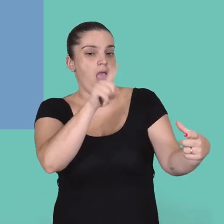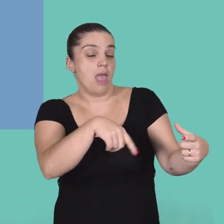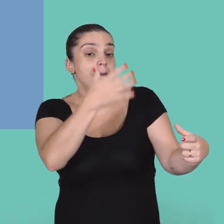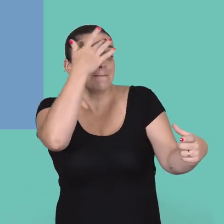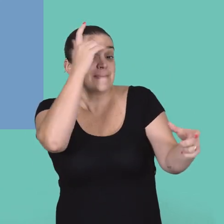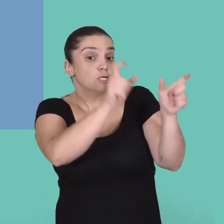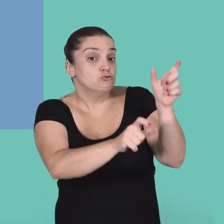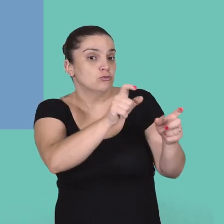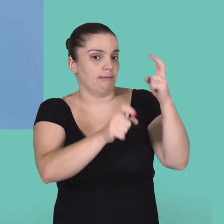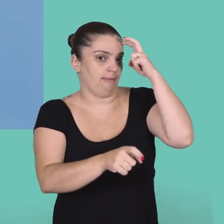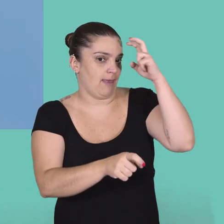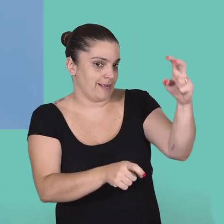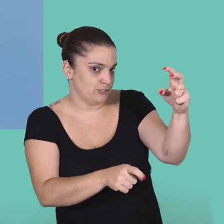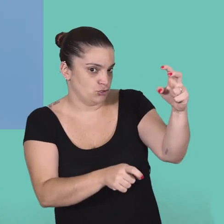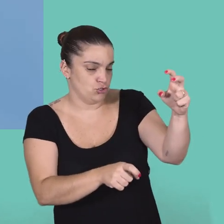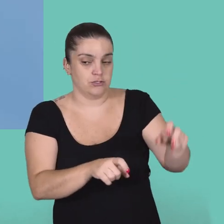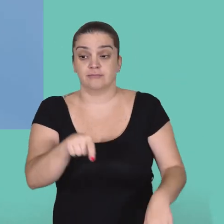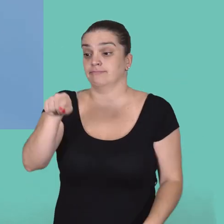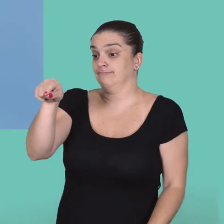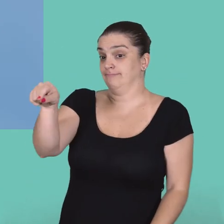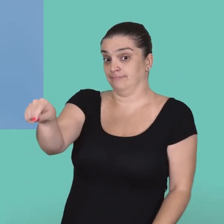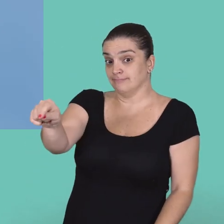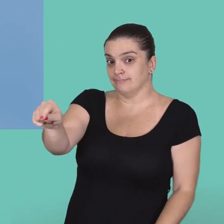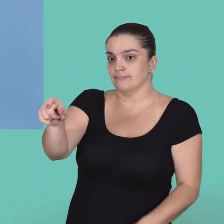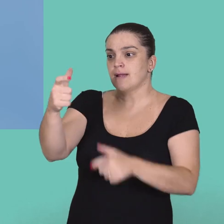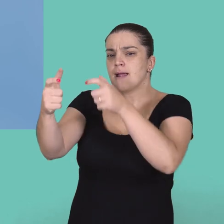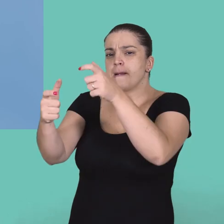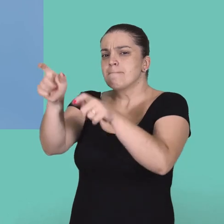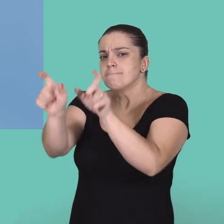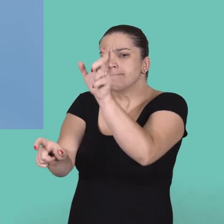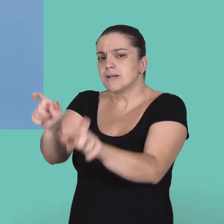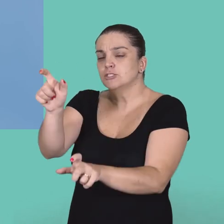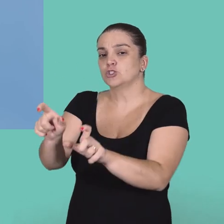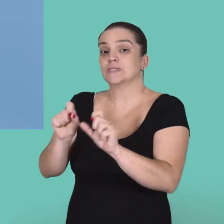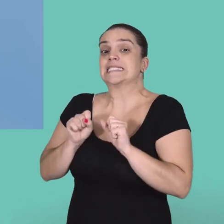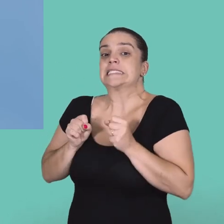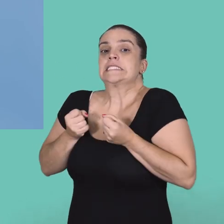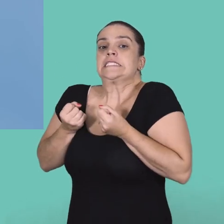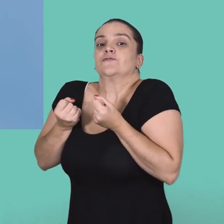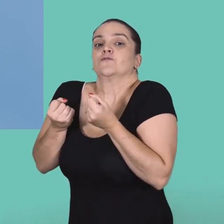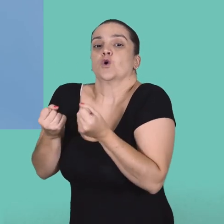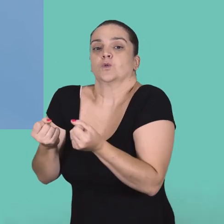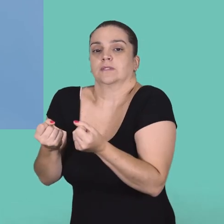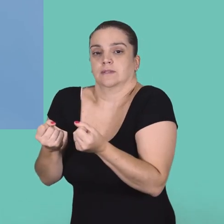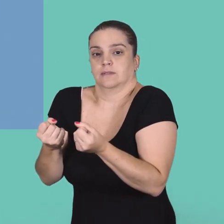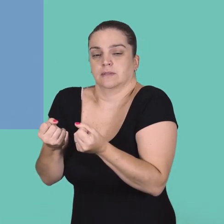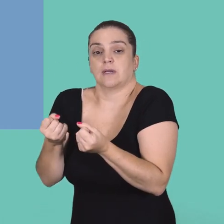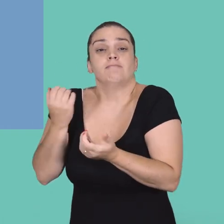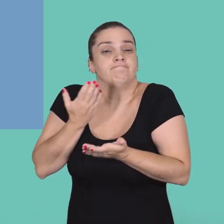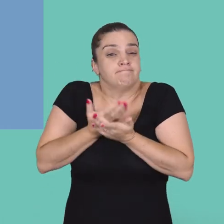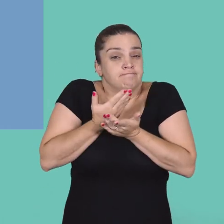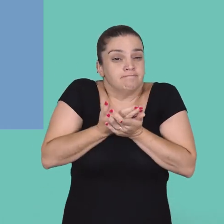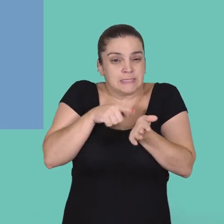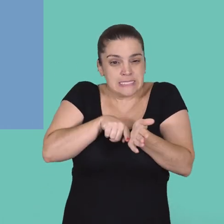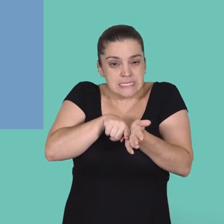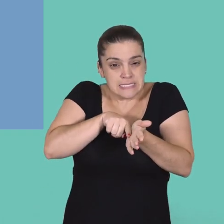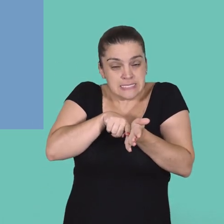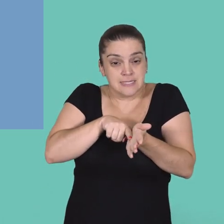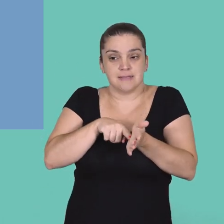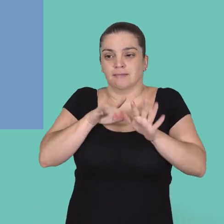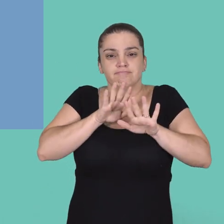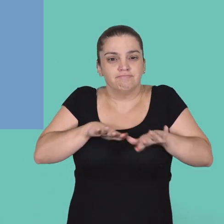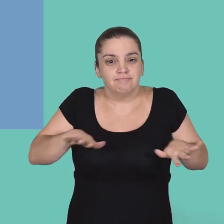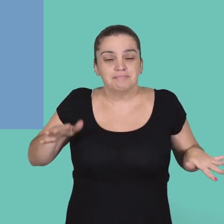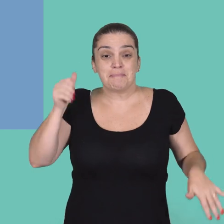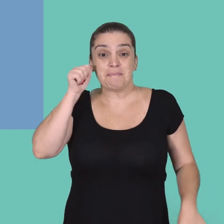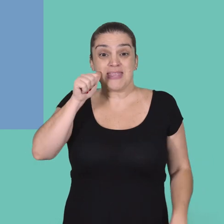pessoas inteligentes. E naquele canto da sala, tem um joguinho para pessoas esforçadas. E o que eles descobriram? Que